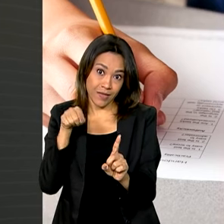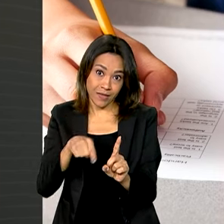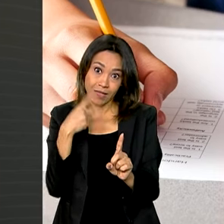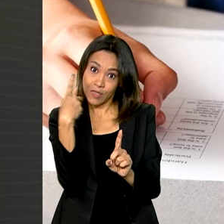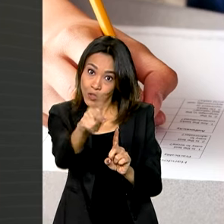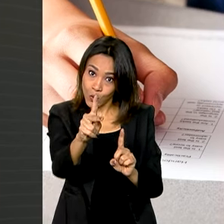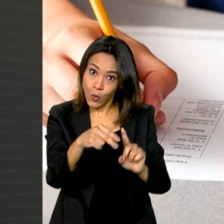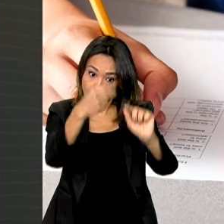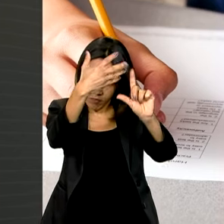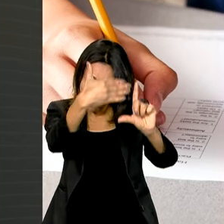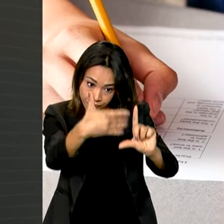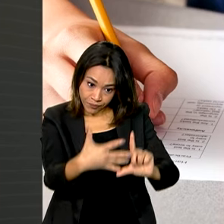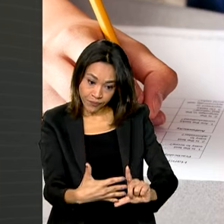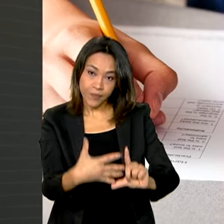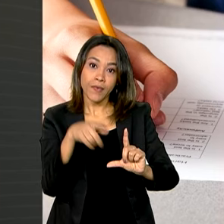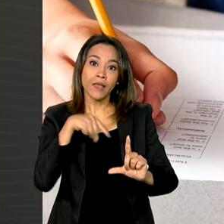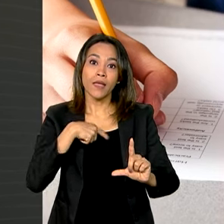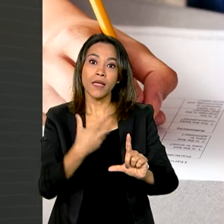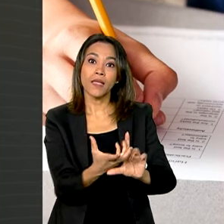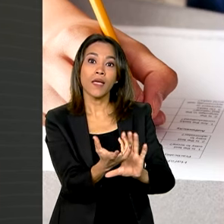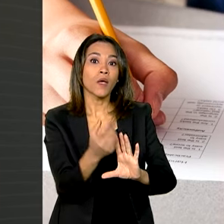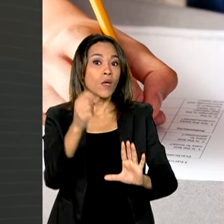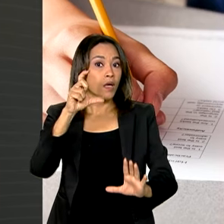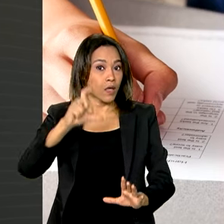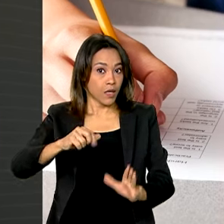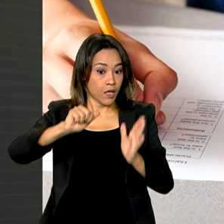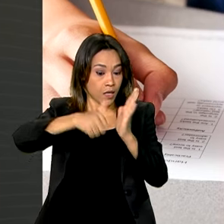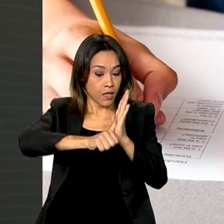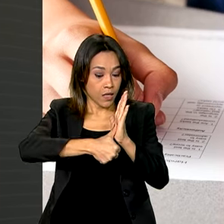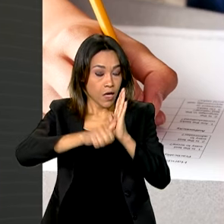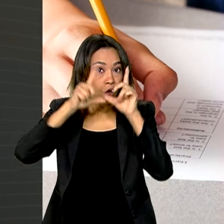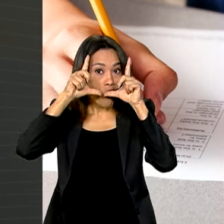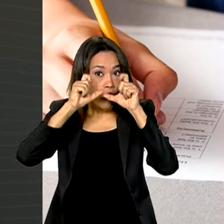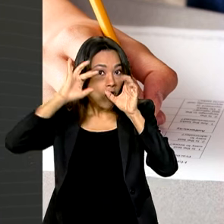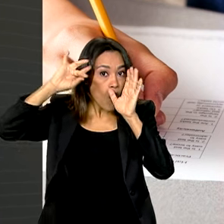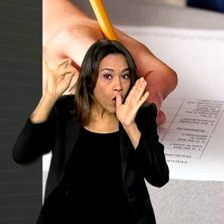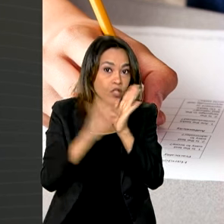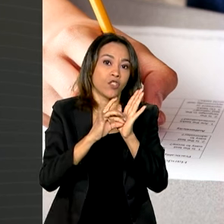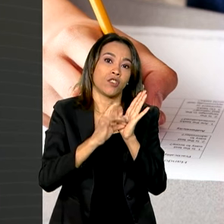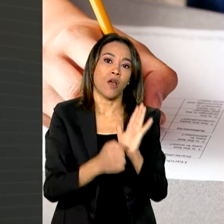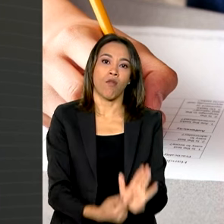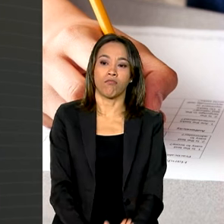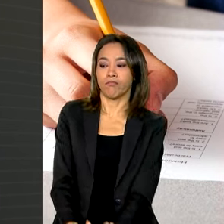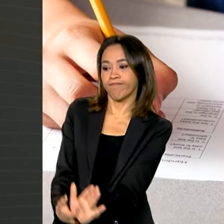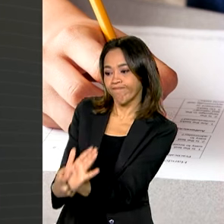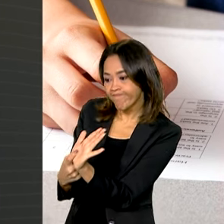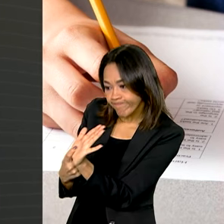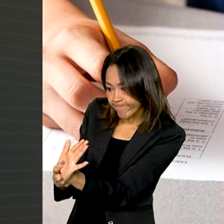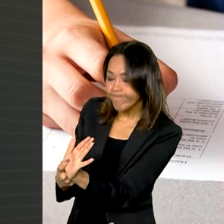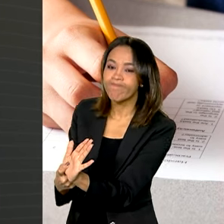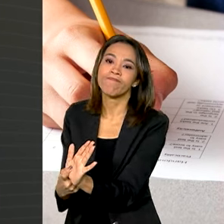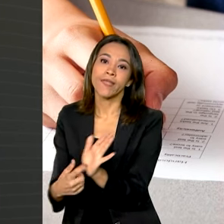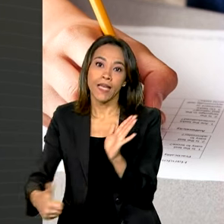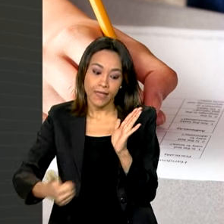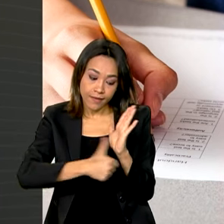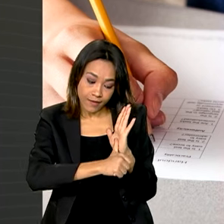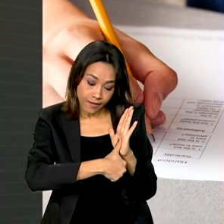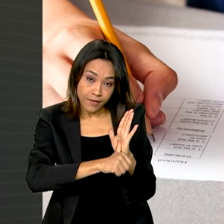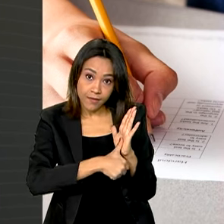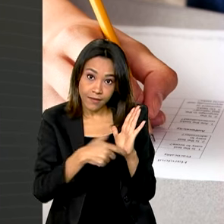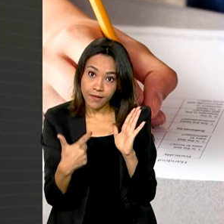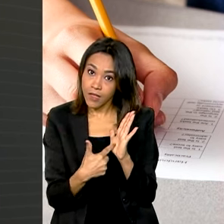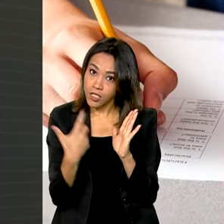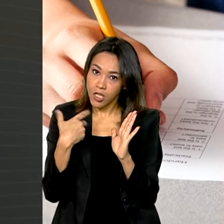junto deve estar o documento de identidade original com foto. A cópia do documento de identidade não